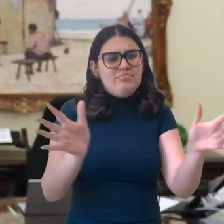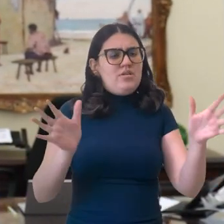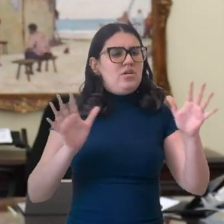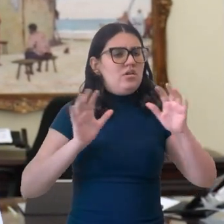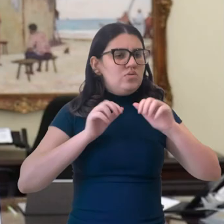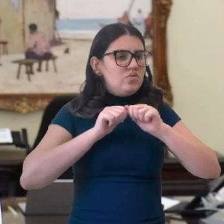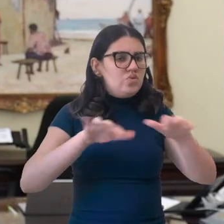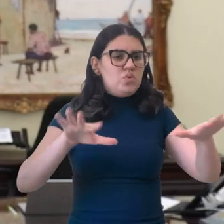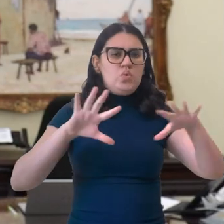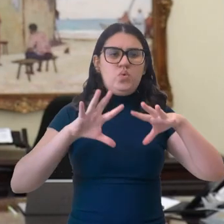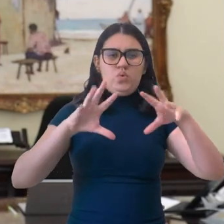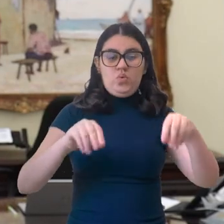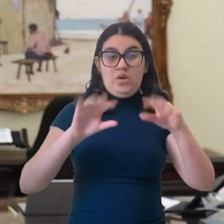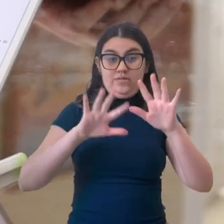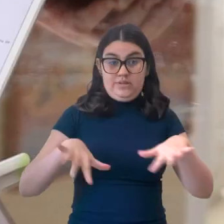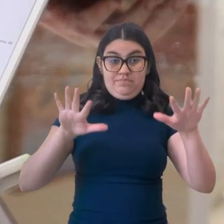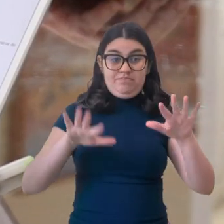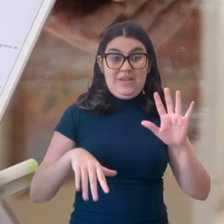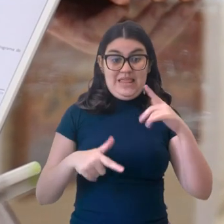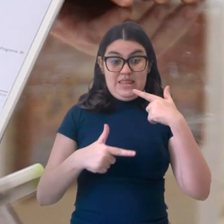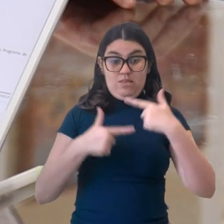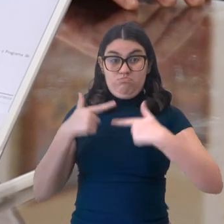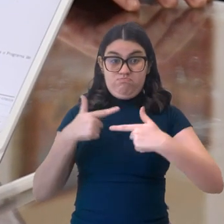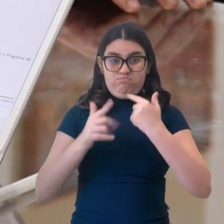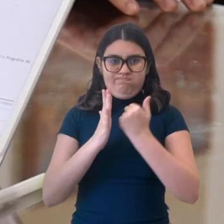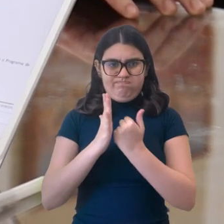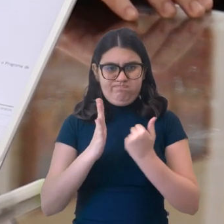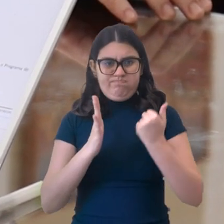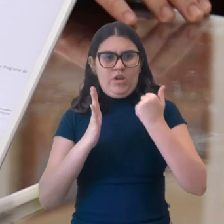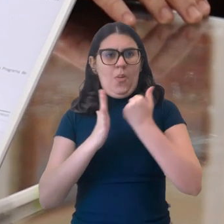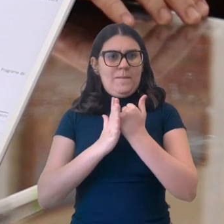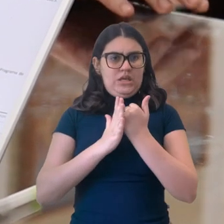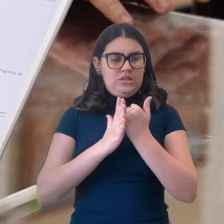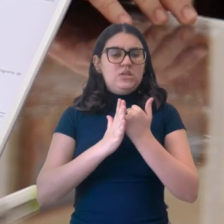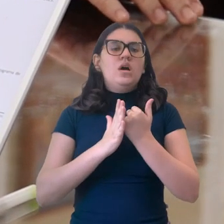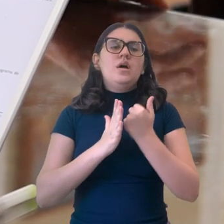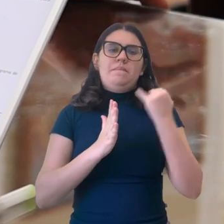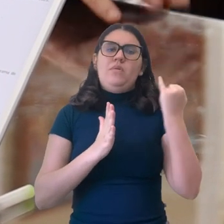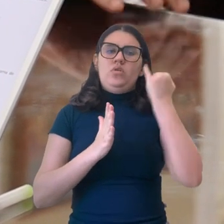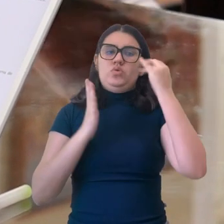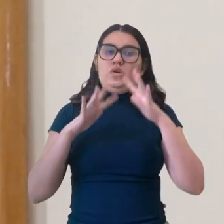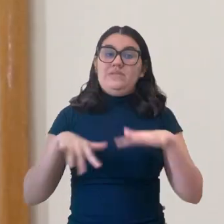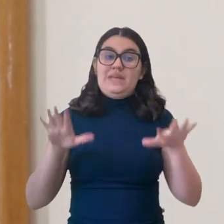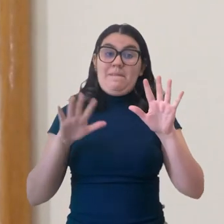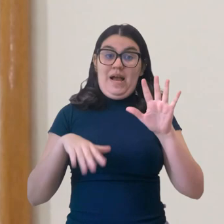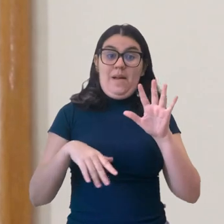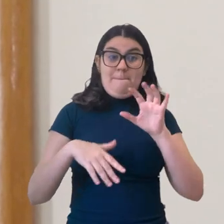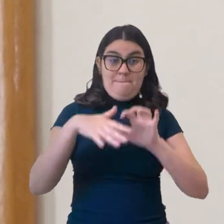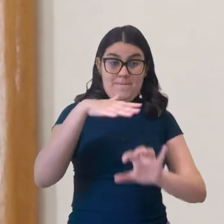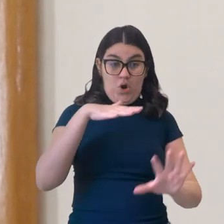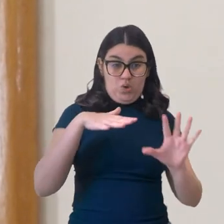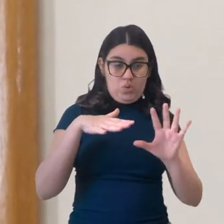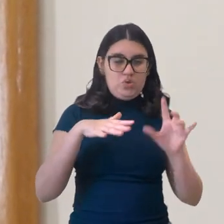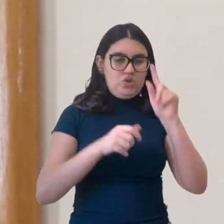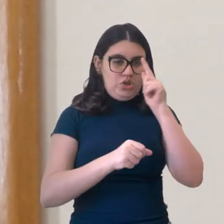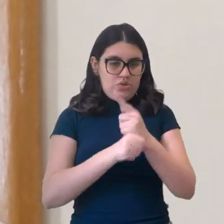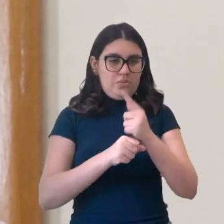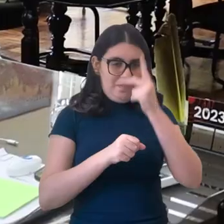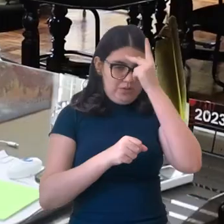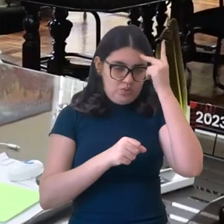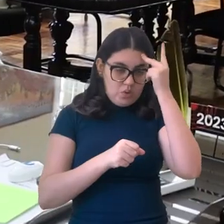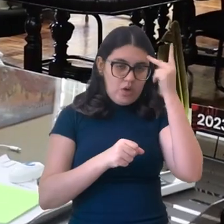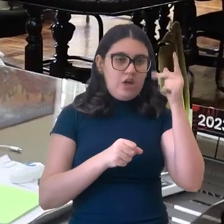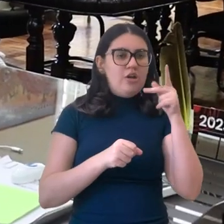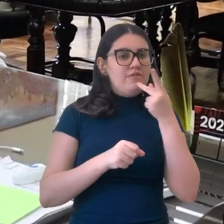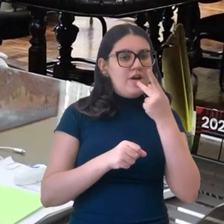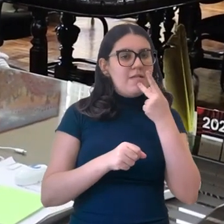ele será ampliado para toda a universidade. O aumento da produtividade é uma vantagem importante para a UFC, mas para o pró-reitor de gestão de pessoas,